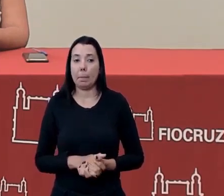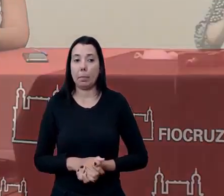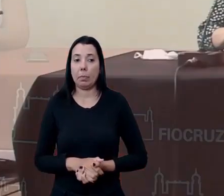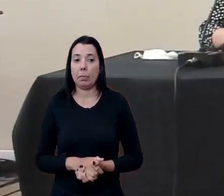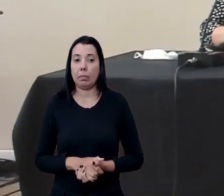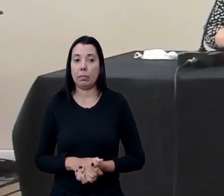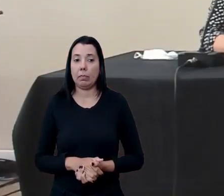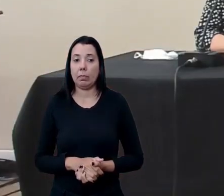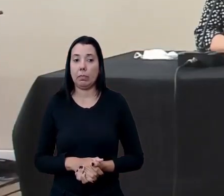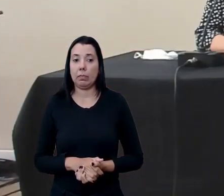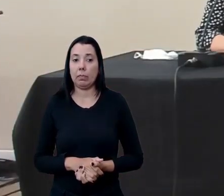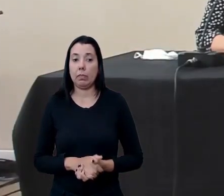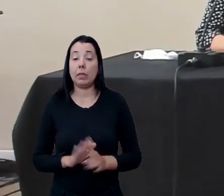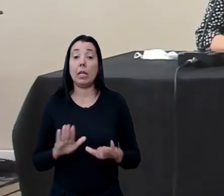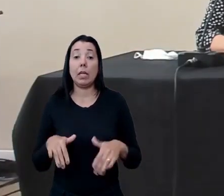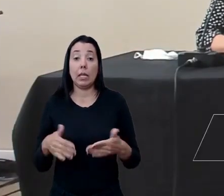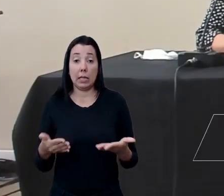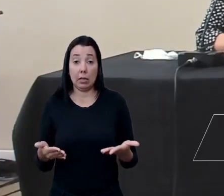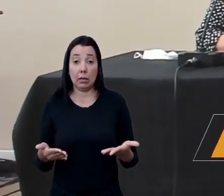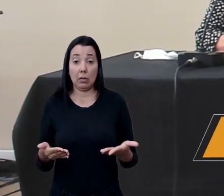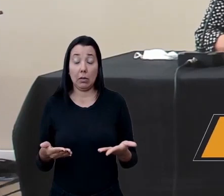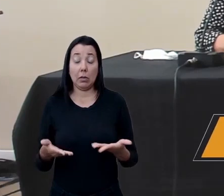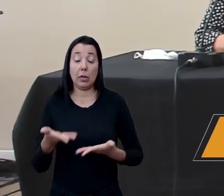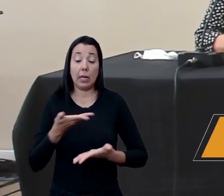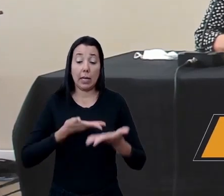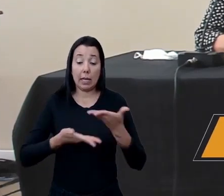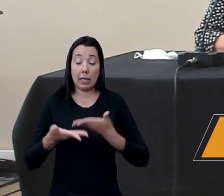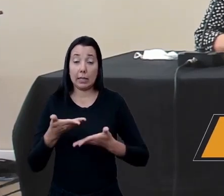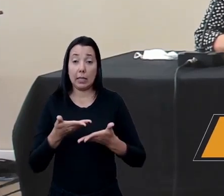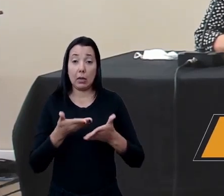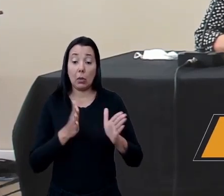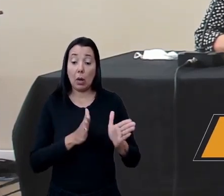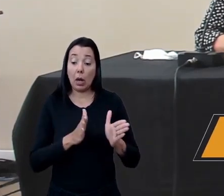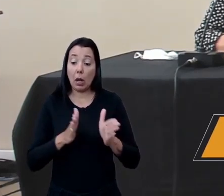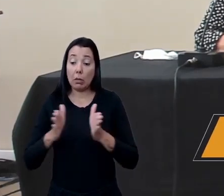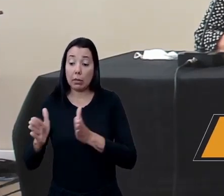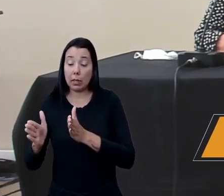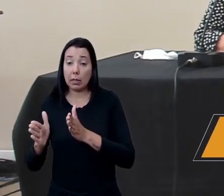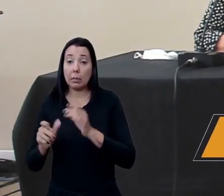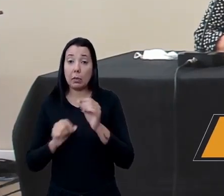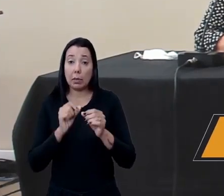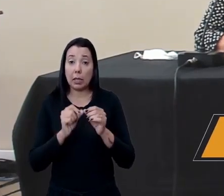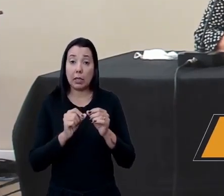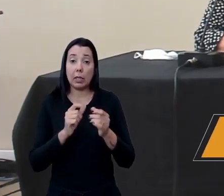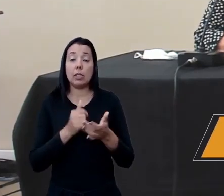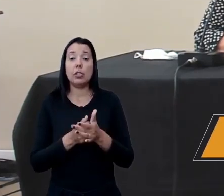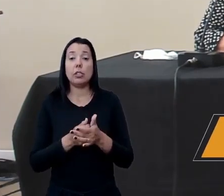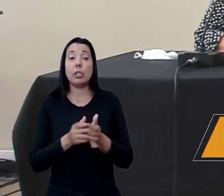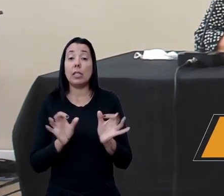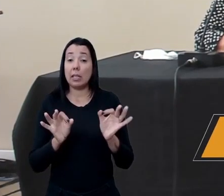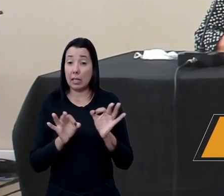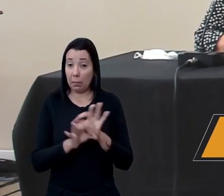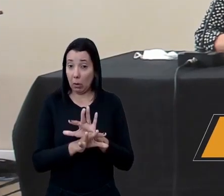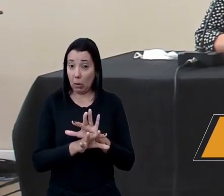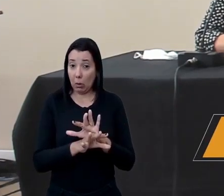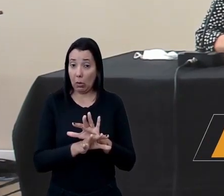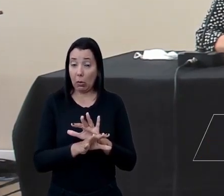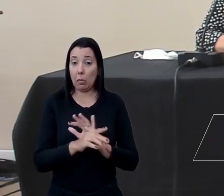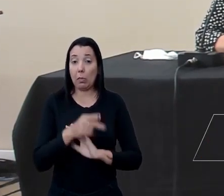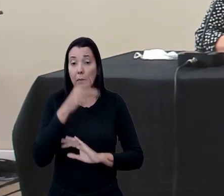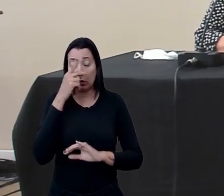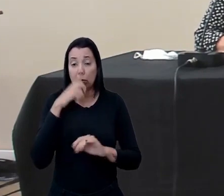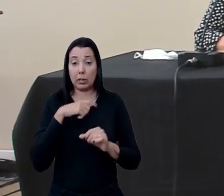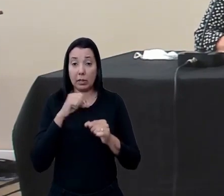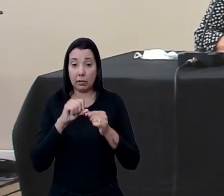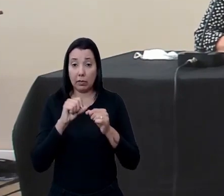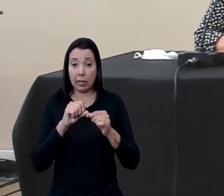então gente com relação aos prazos de conclusão de conclusão de quem está no estrito senso